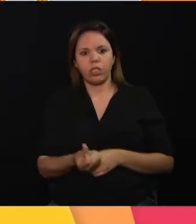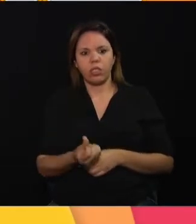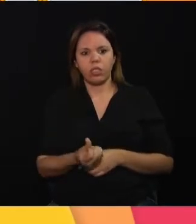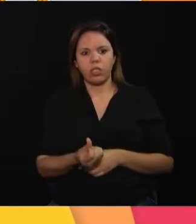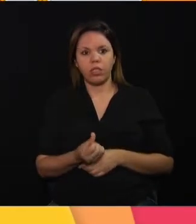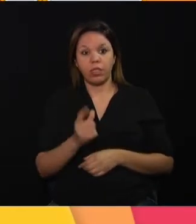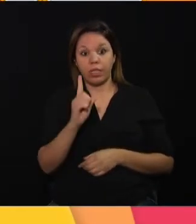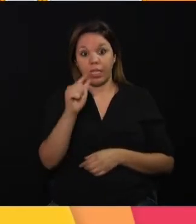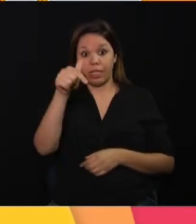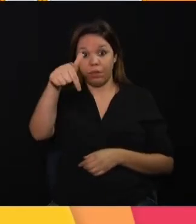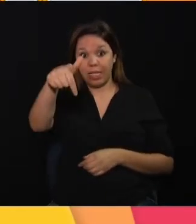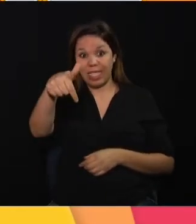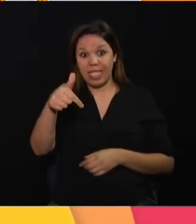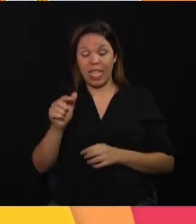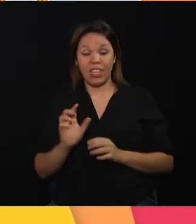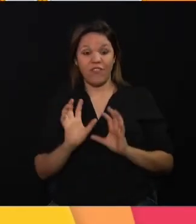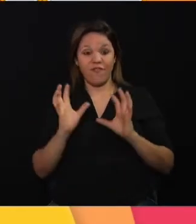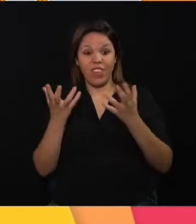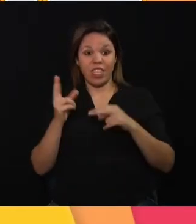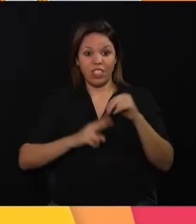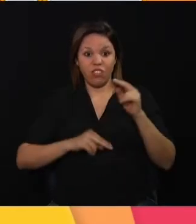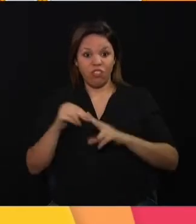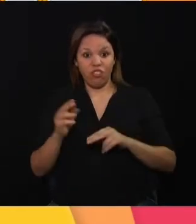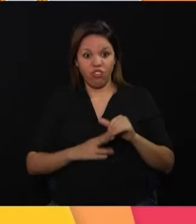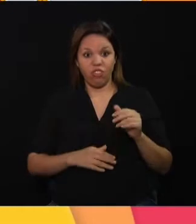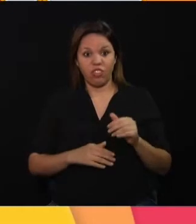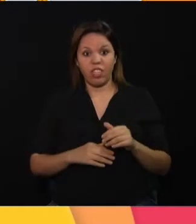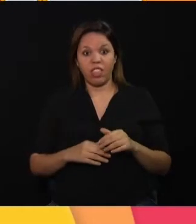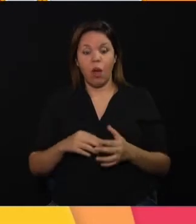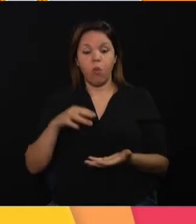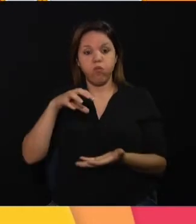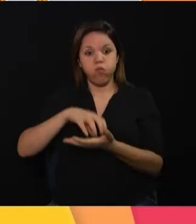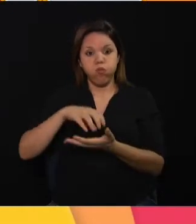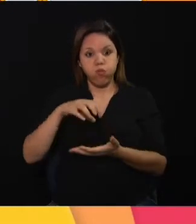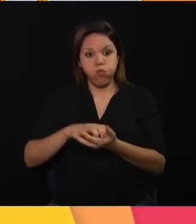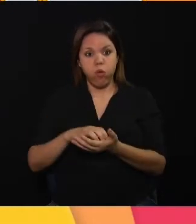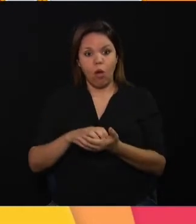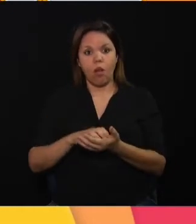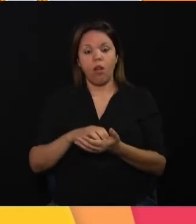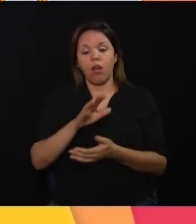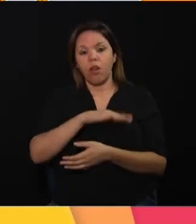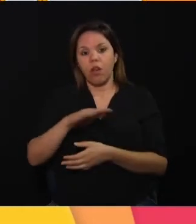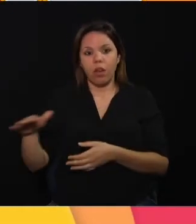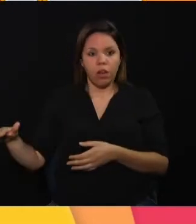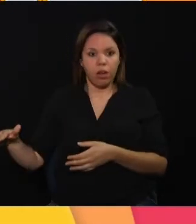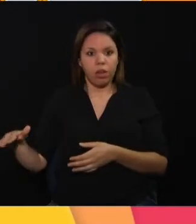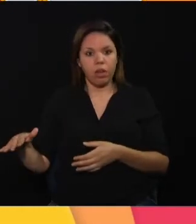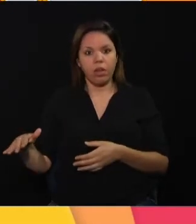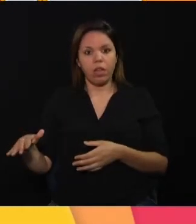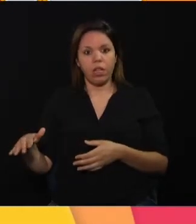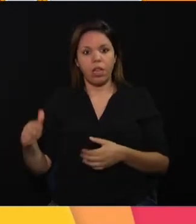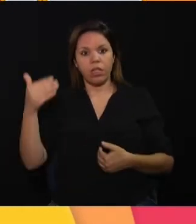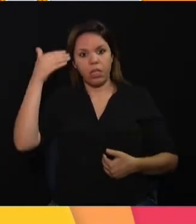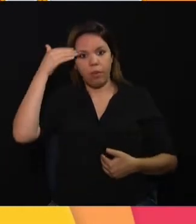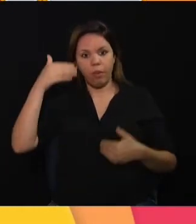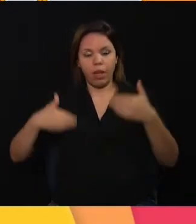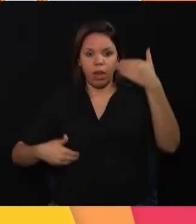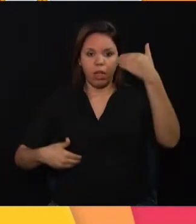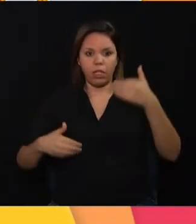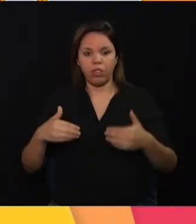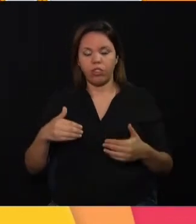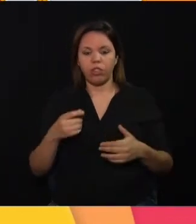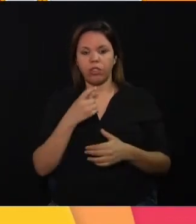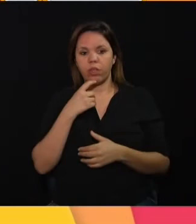17ª Festa Junina da Casa da Criança Paralítica de Campinas. O evento vai ser na sede da instituição e a